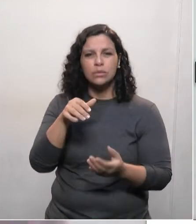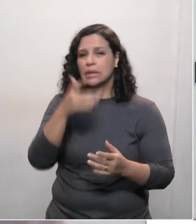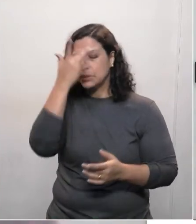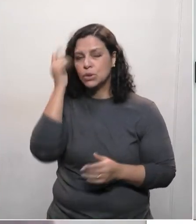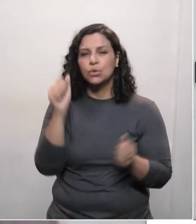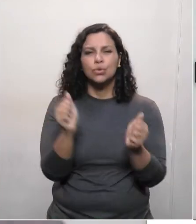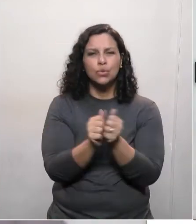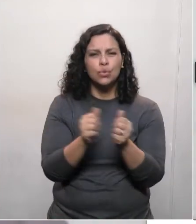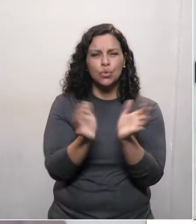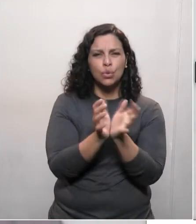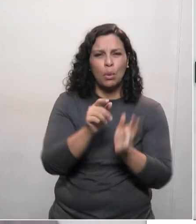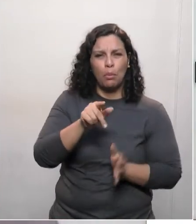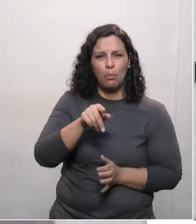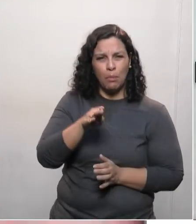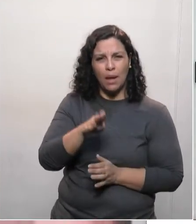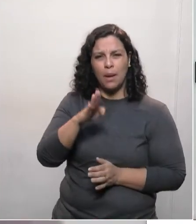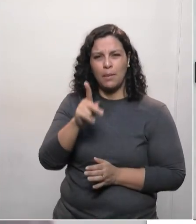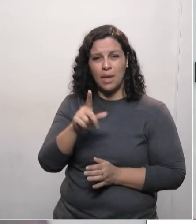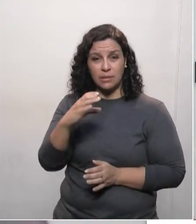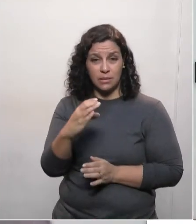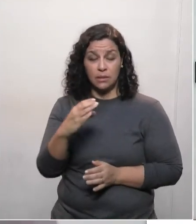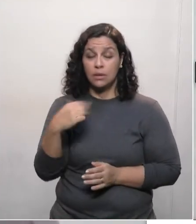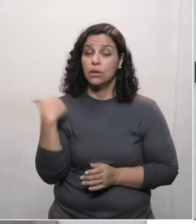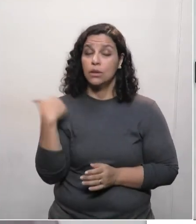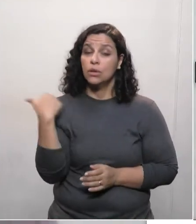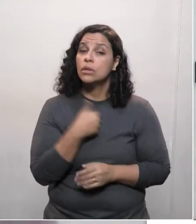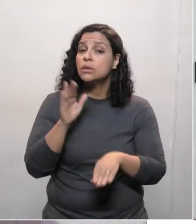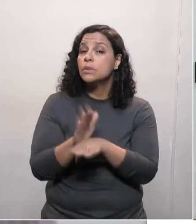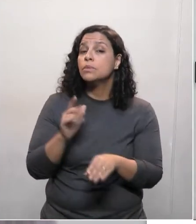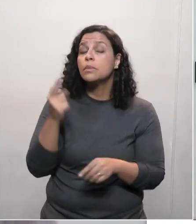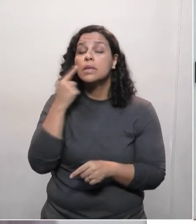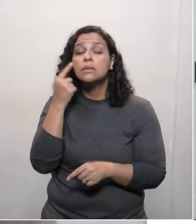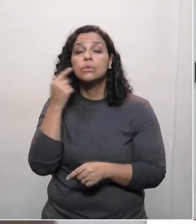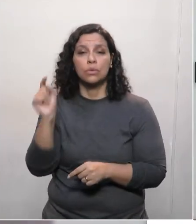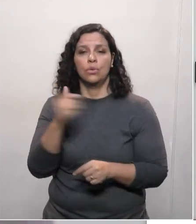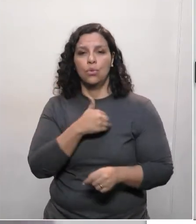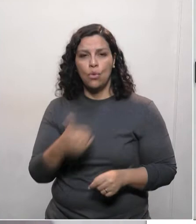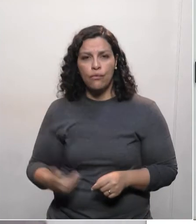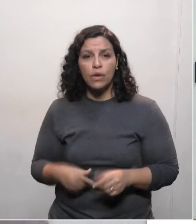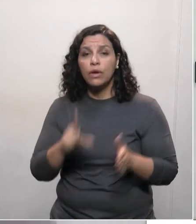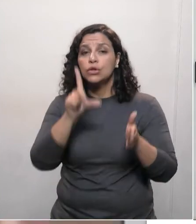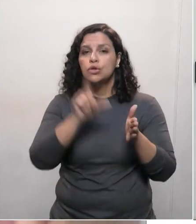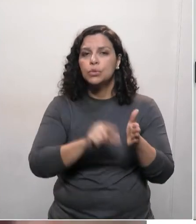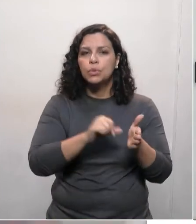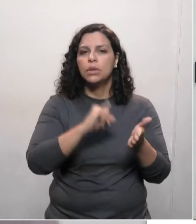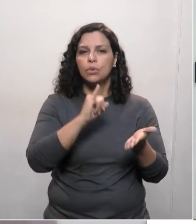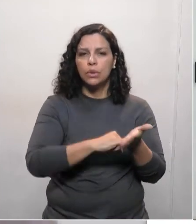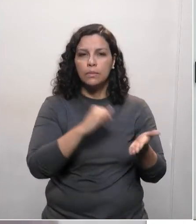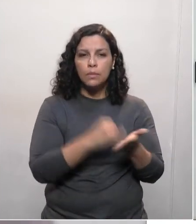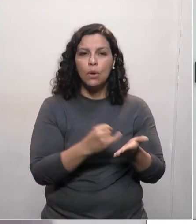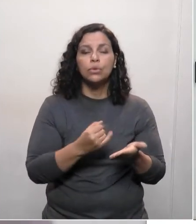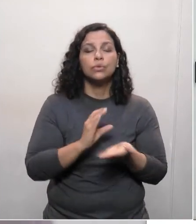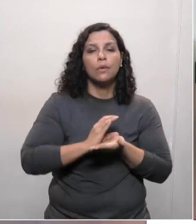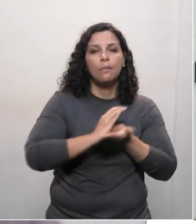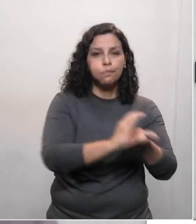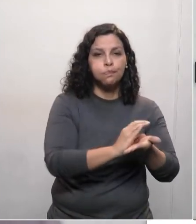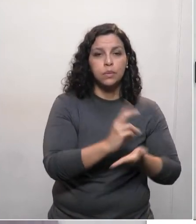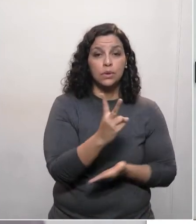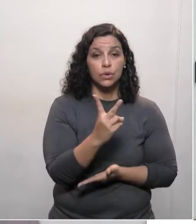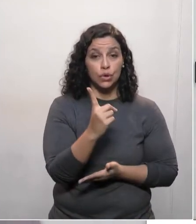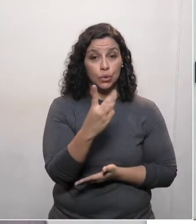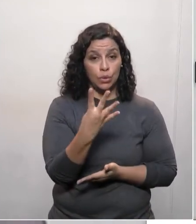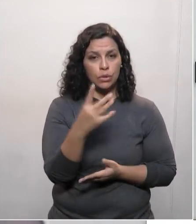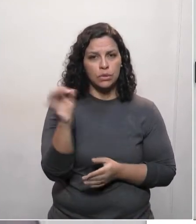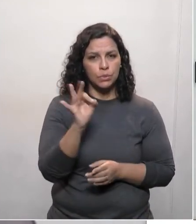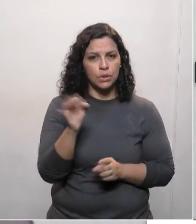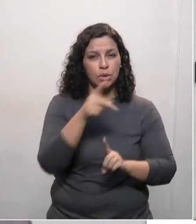governo está estudando alguma medida, quando o fundo de previdência, de reduzir dos 14% para os 11%, a contribuição dos servidores agora,